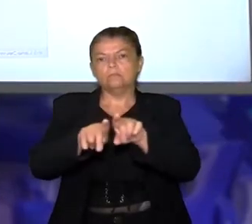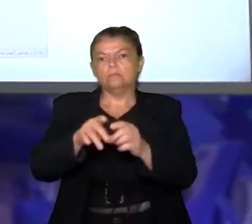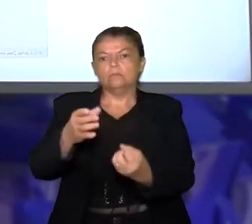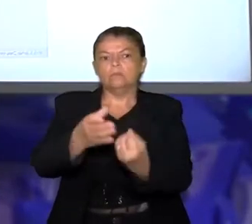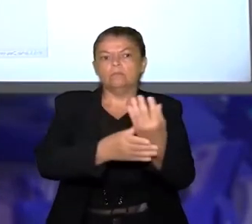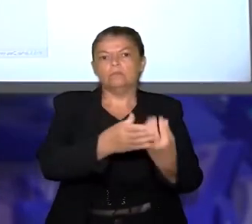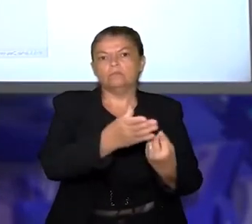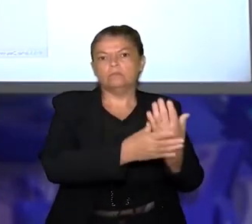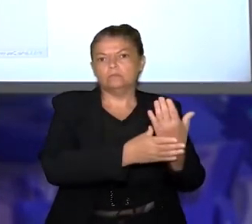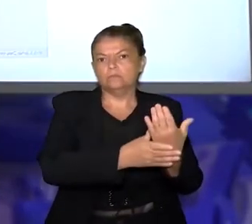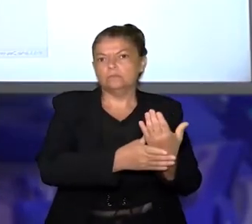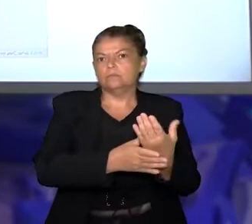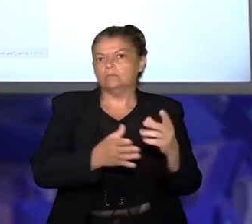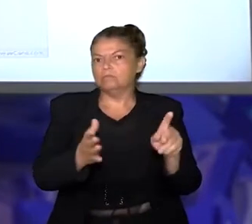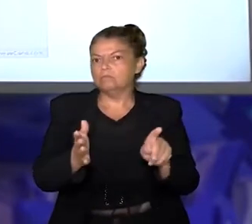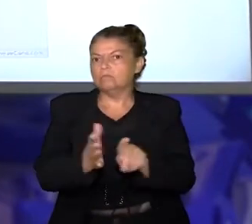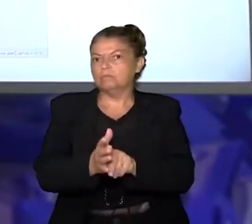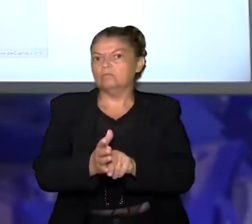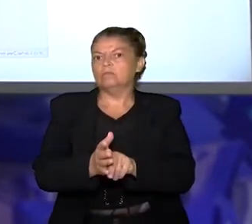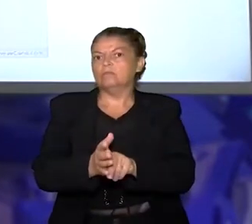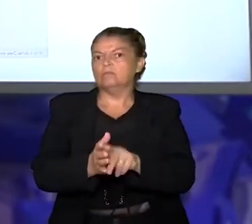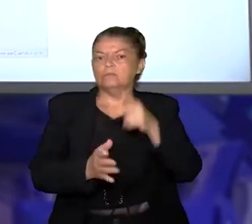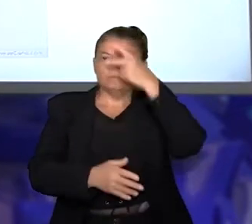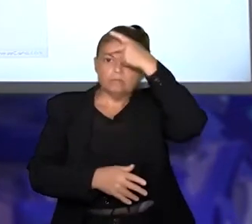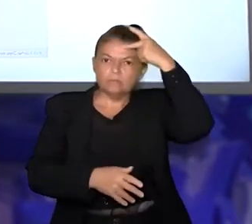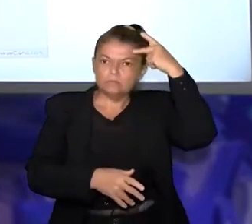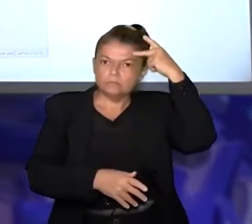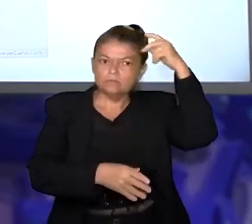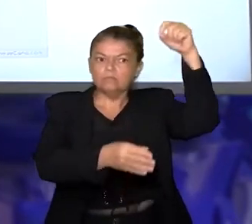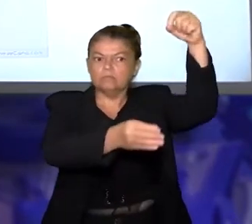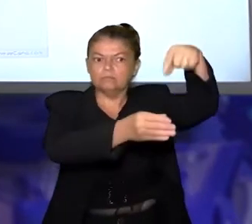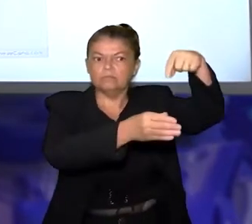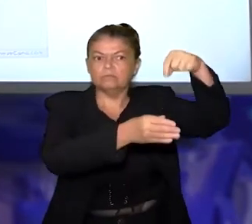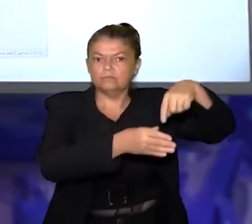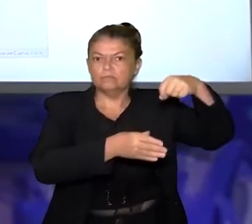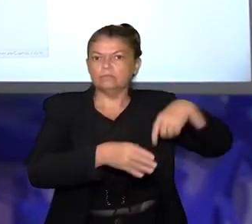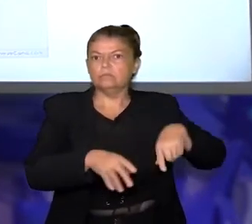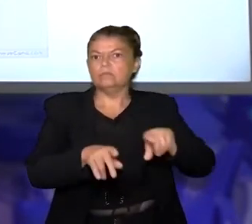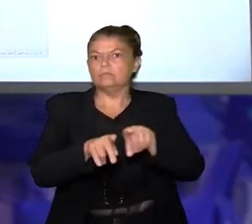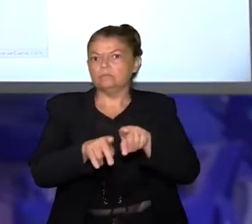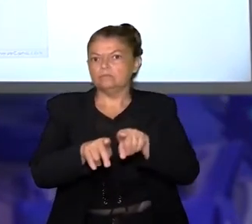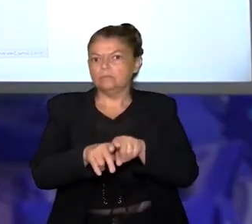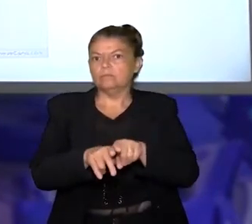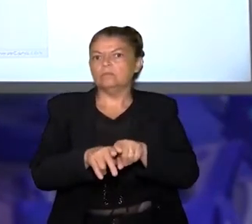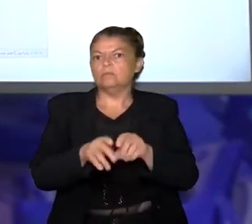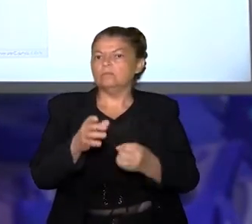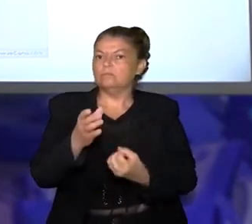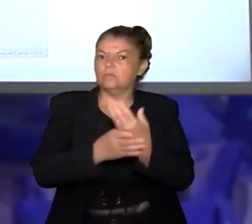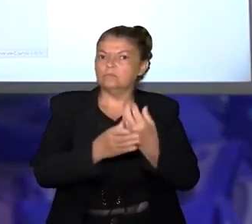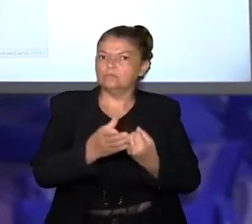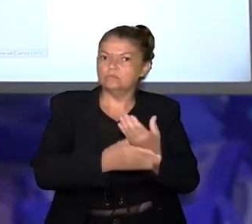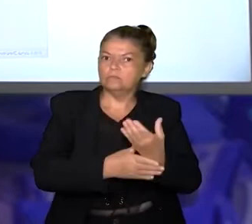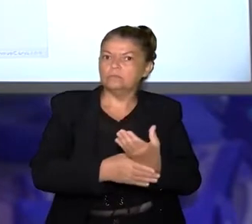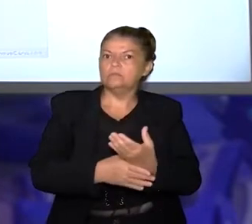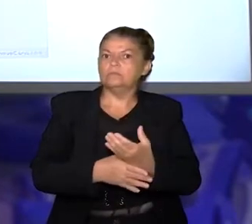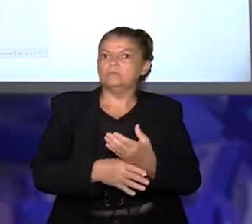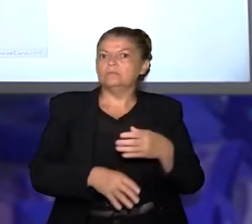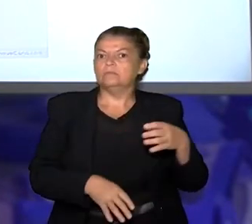essa monocultura industrial, que é matéria-prima para o etanol, cana e cachaça.